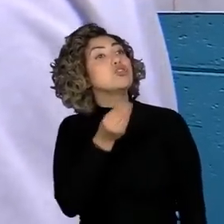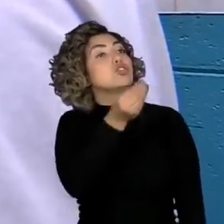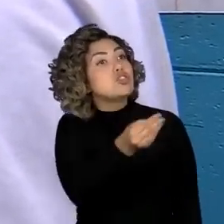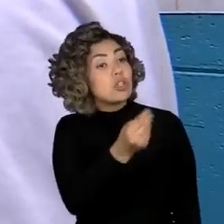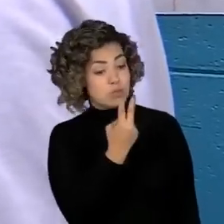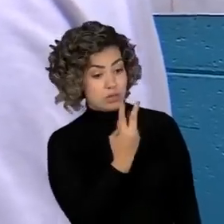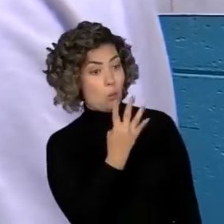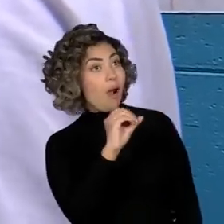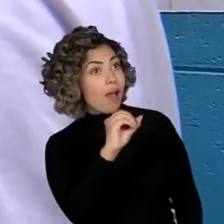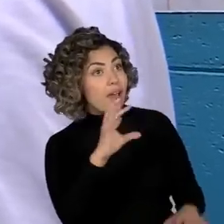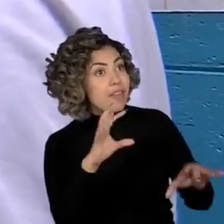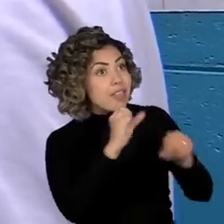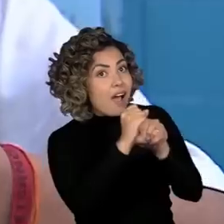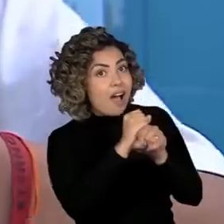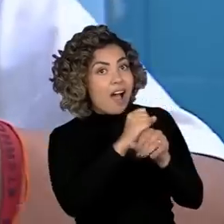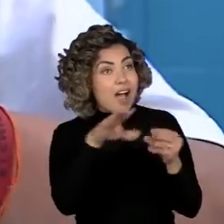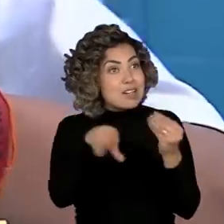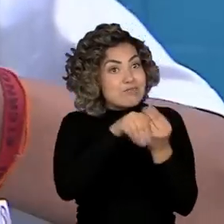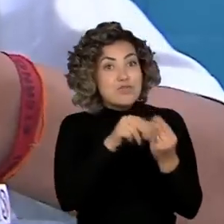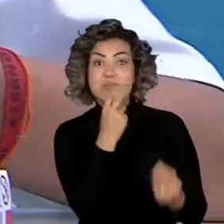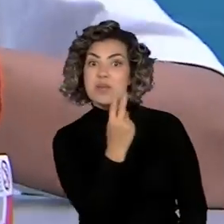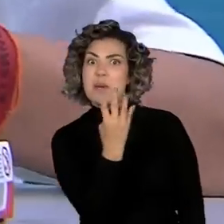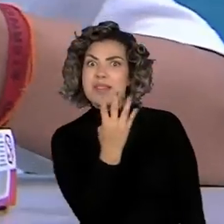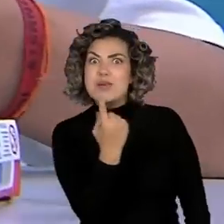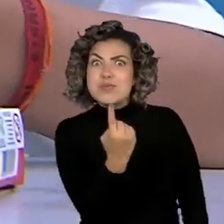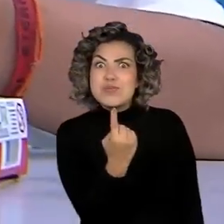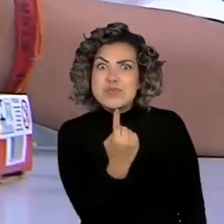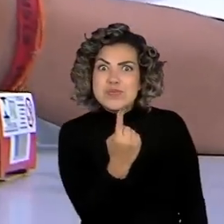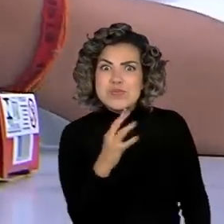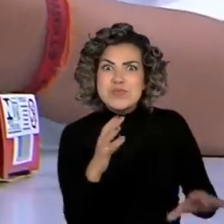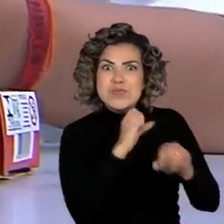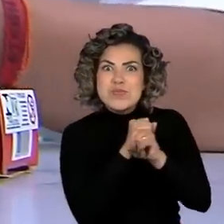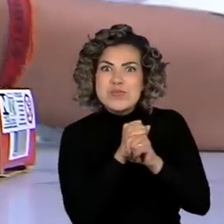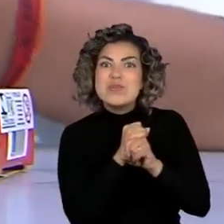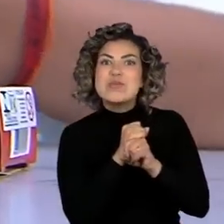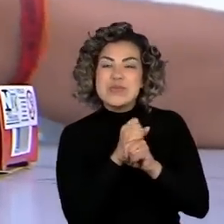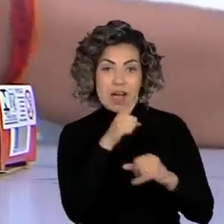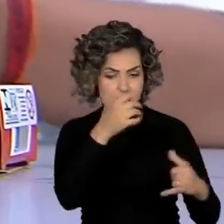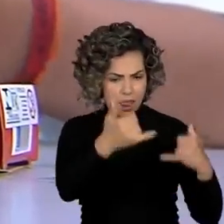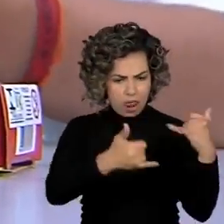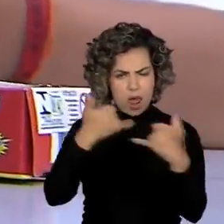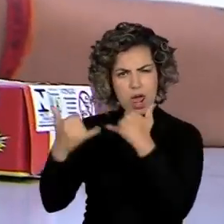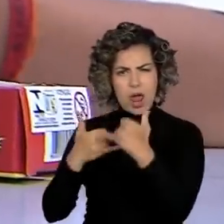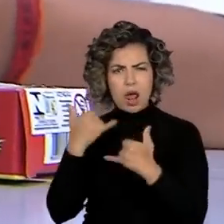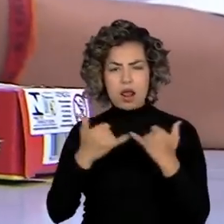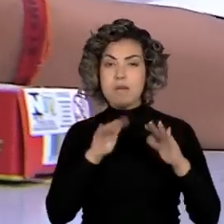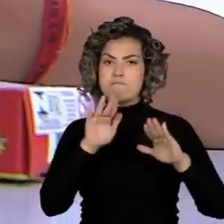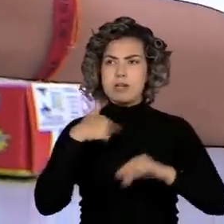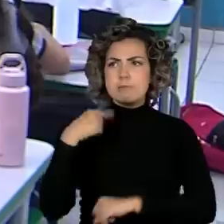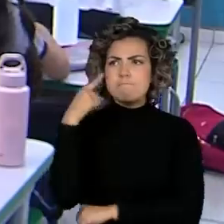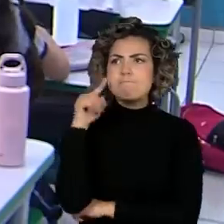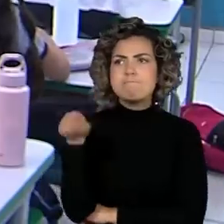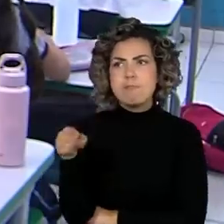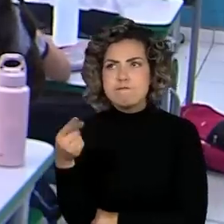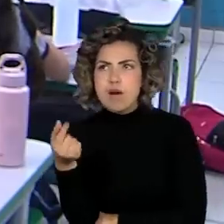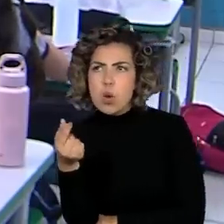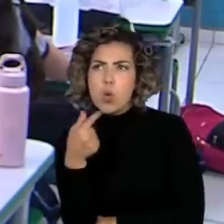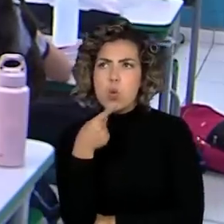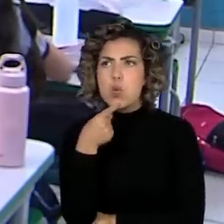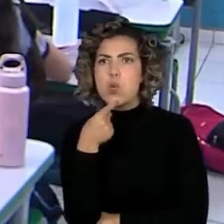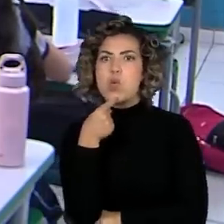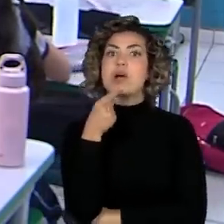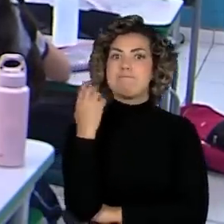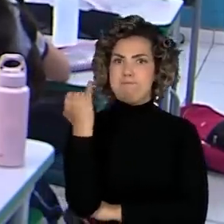quarenta e um. Com essa brincadeira, os alunos aprendem o valor que as coisas têm. Eles